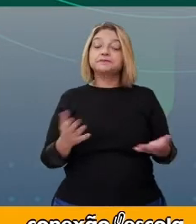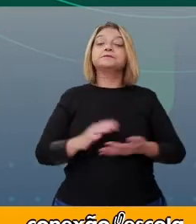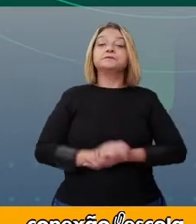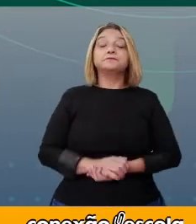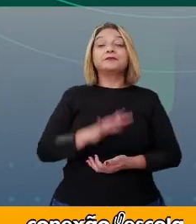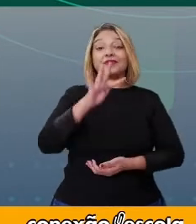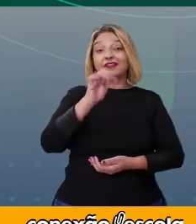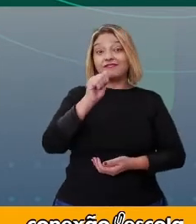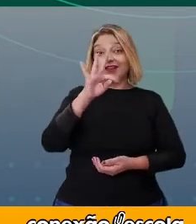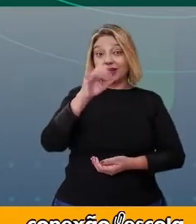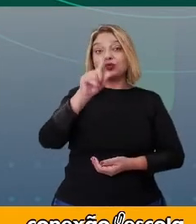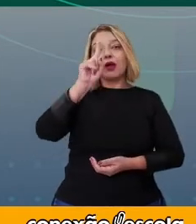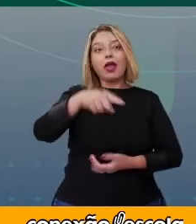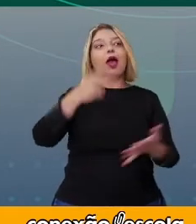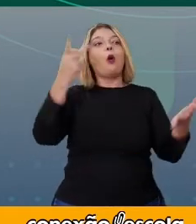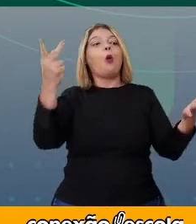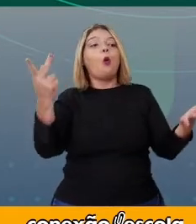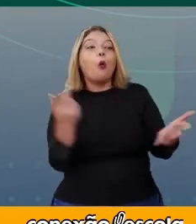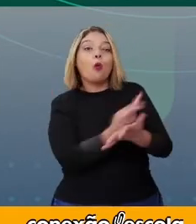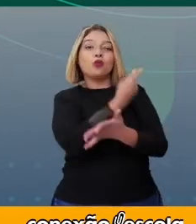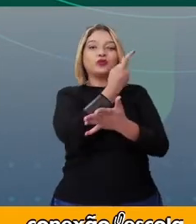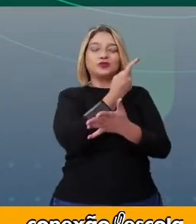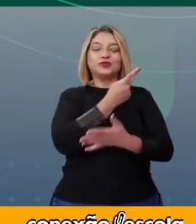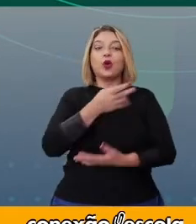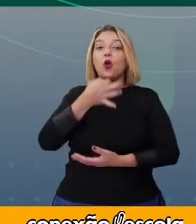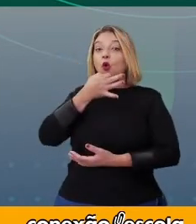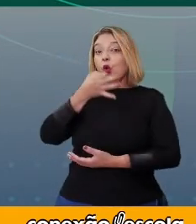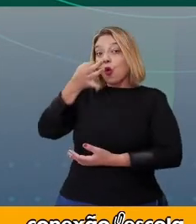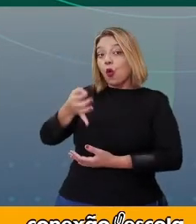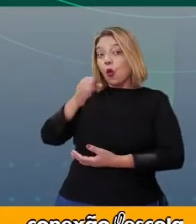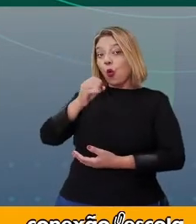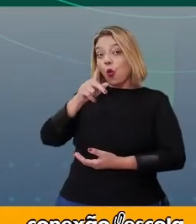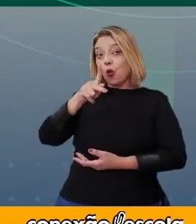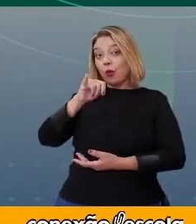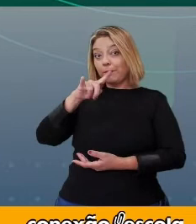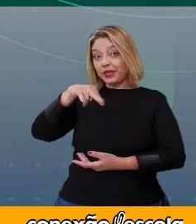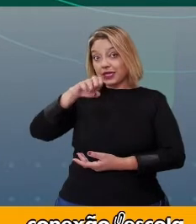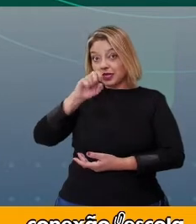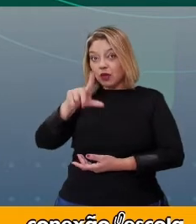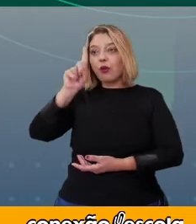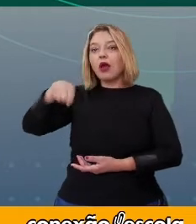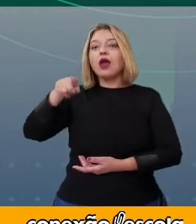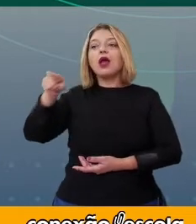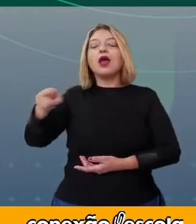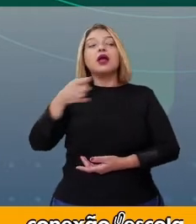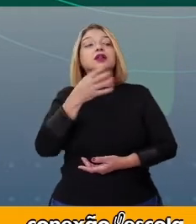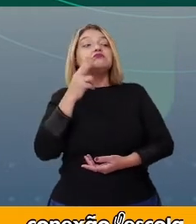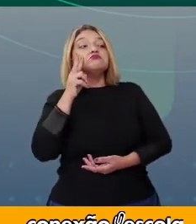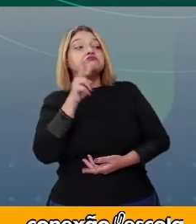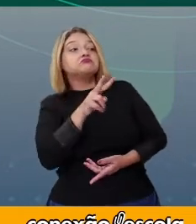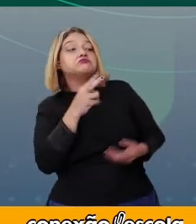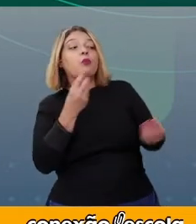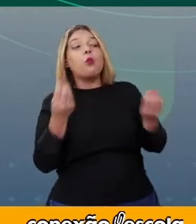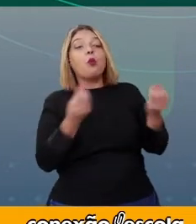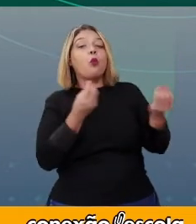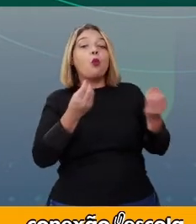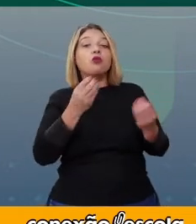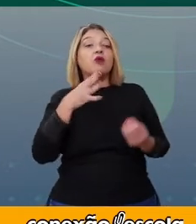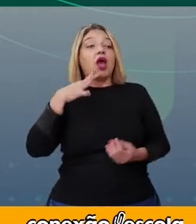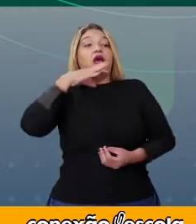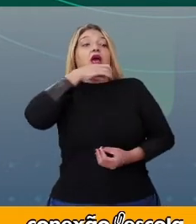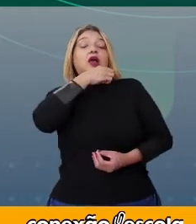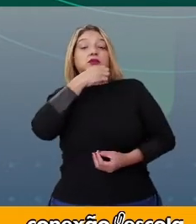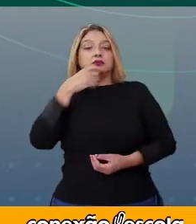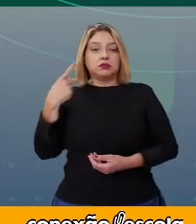o fato é um acontecimento. E a opinião é um ponto de vista em relação a algum